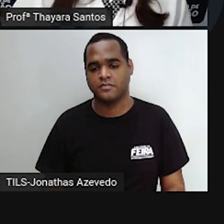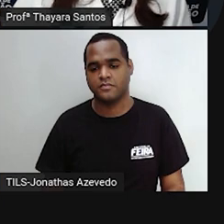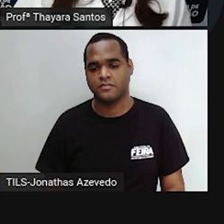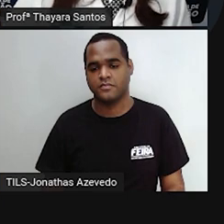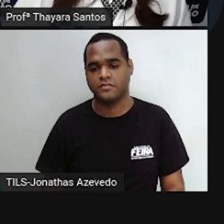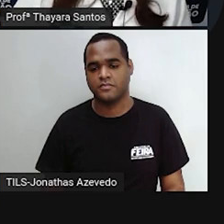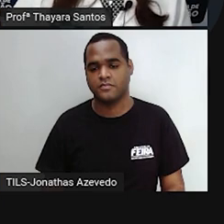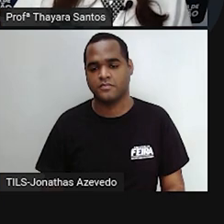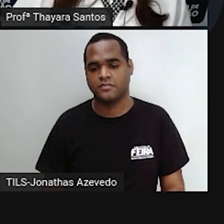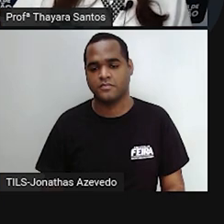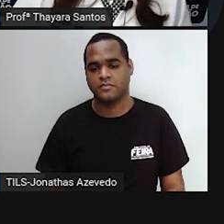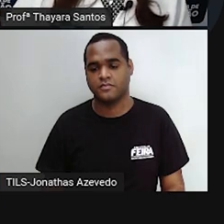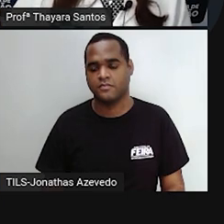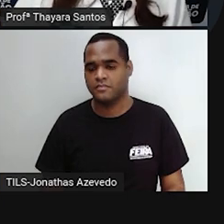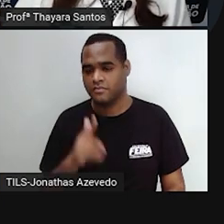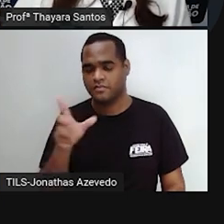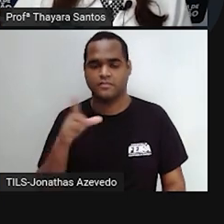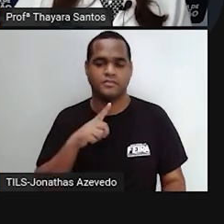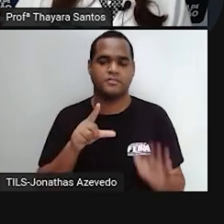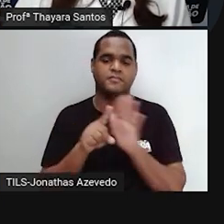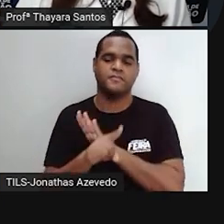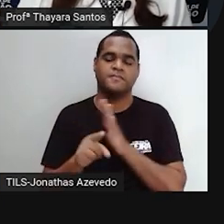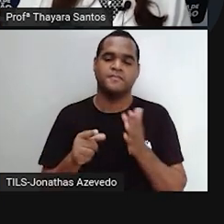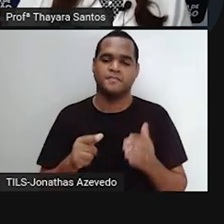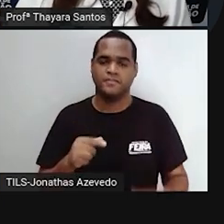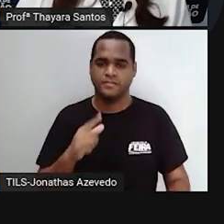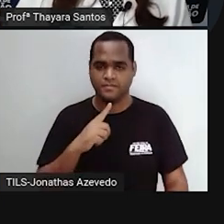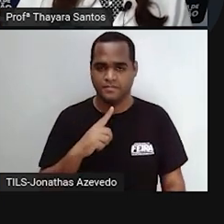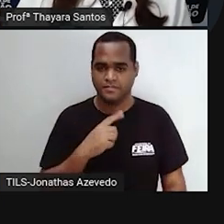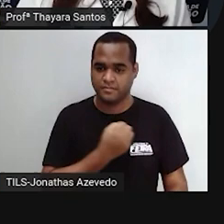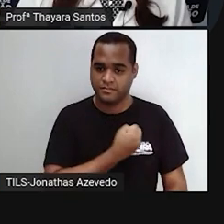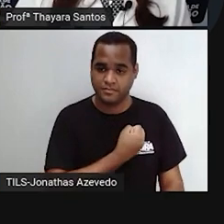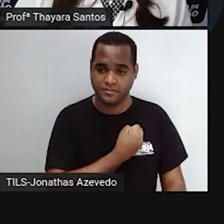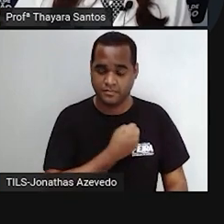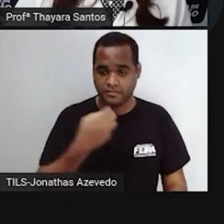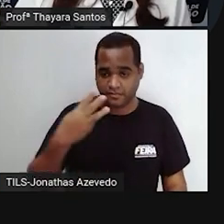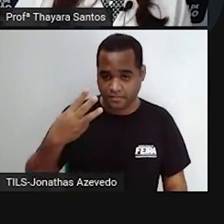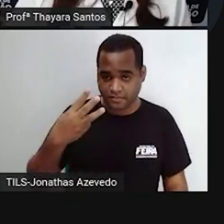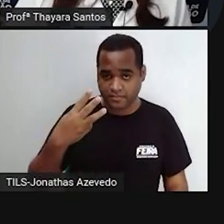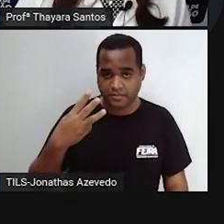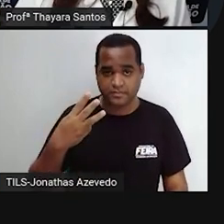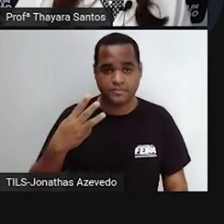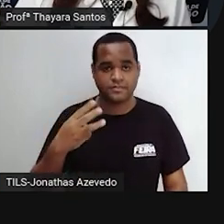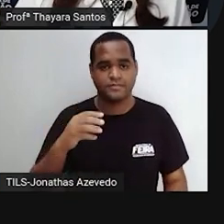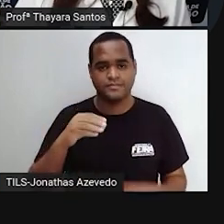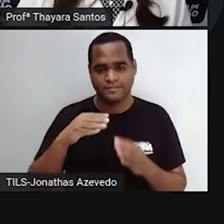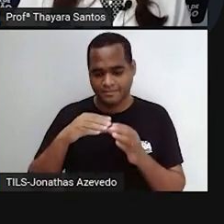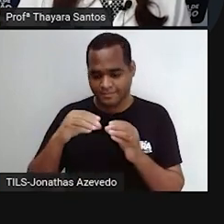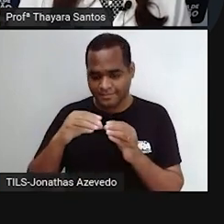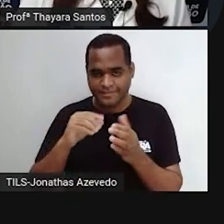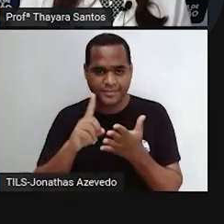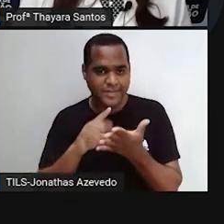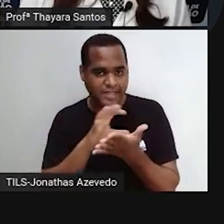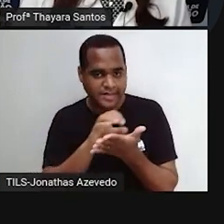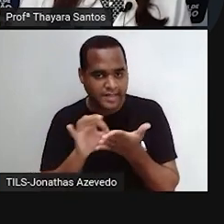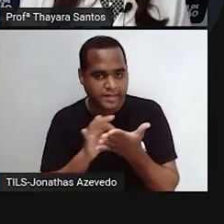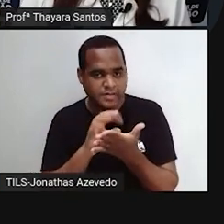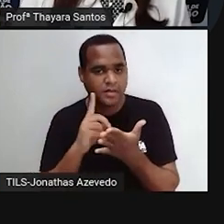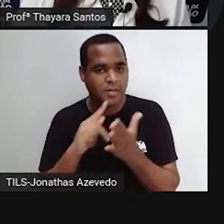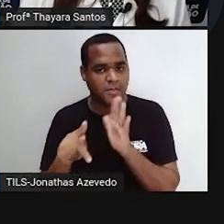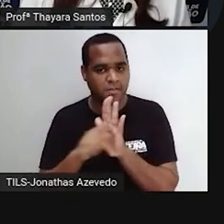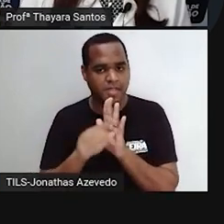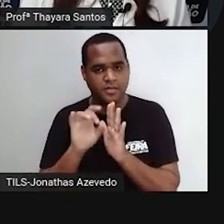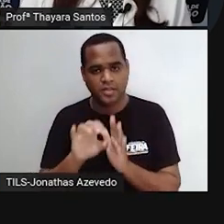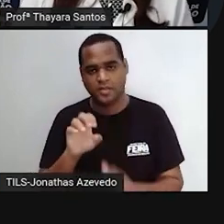Vamos pra próxima pergunta. Pergunta de número 3. A organela citoplasmática presente apenas na